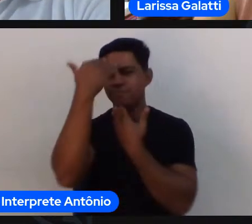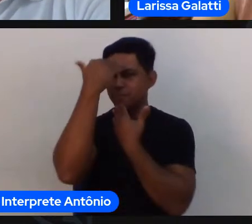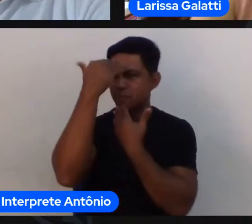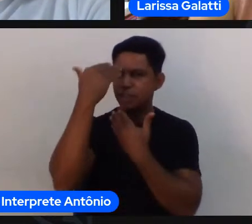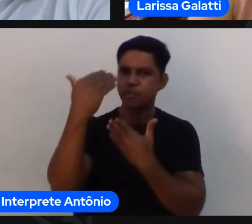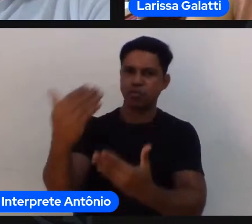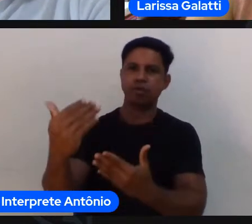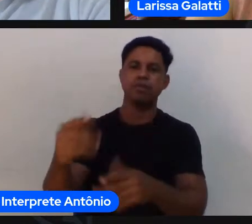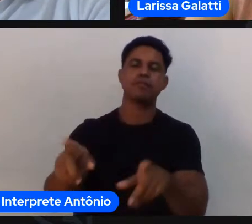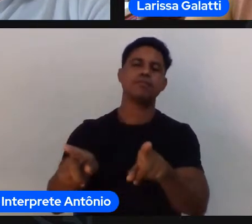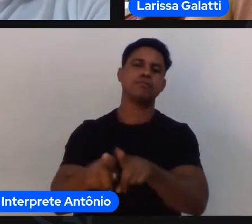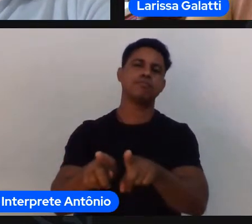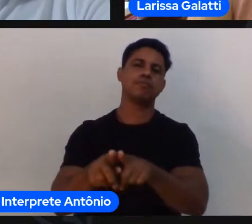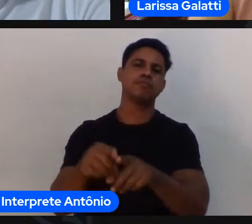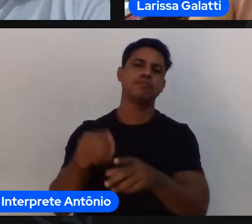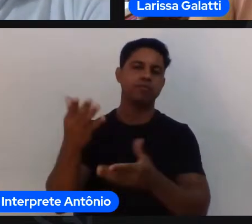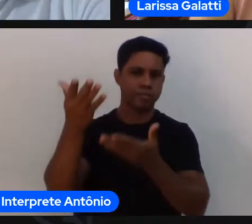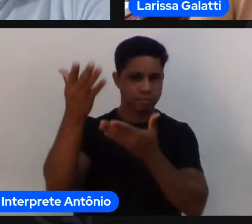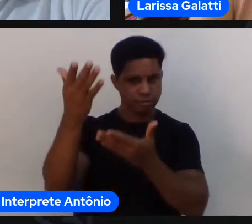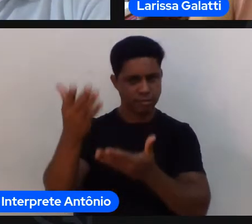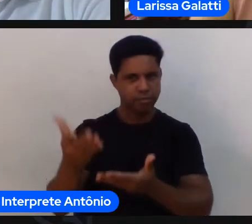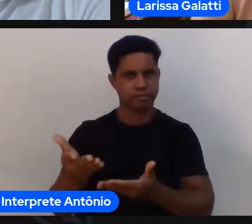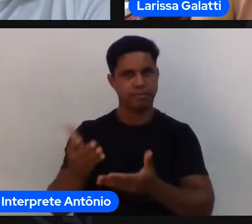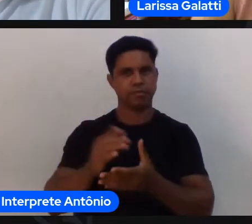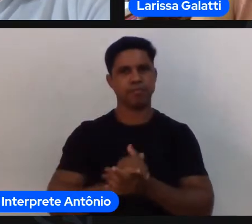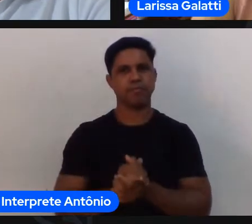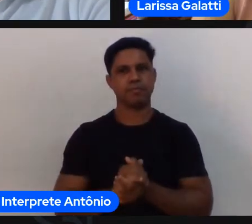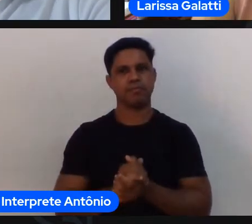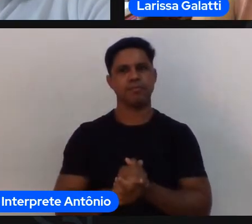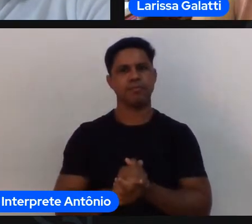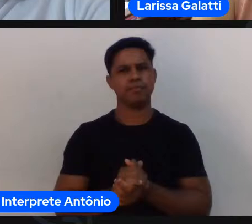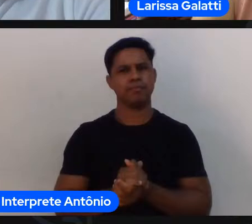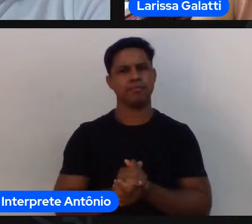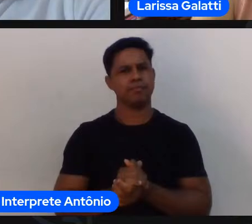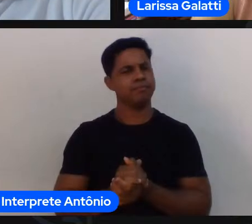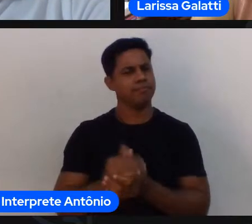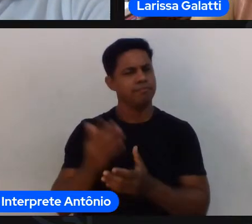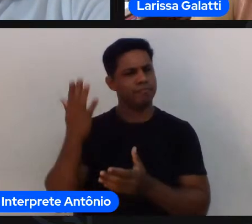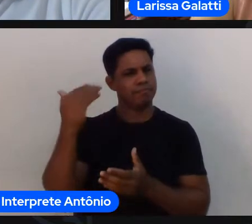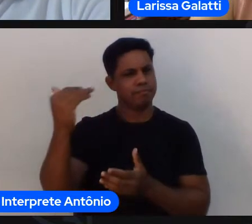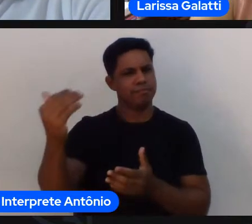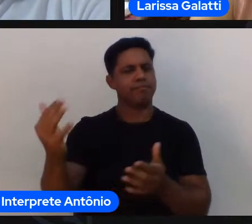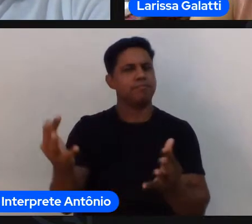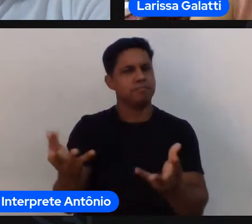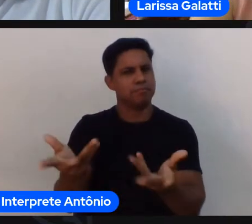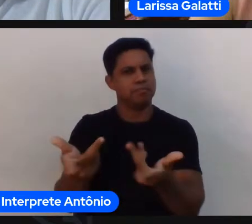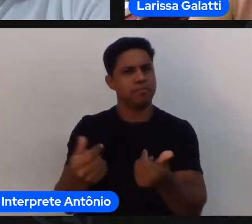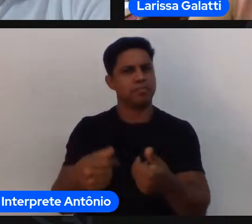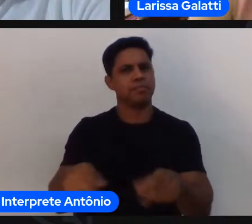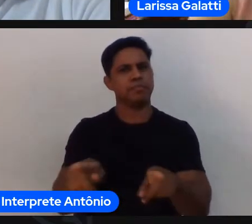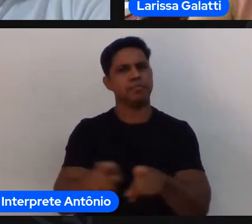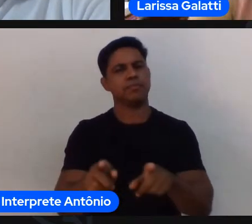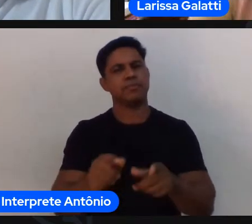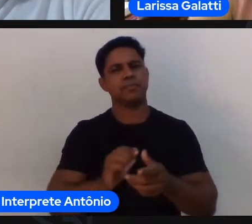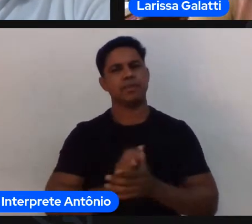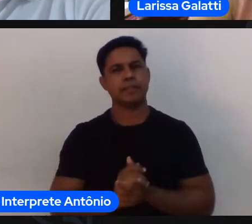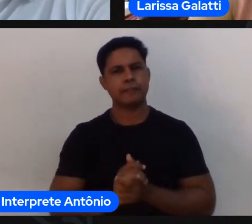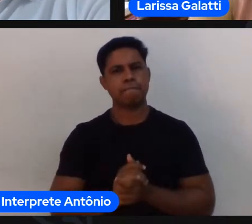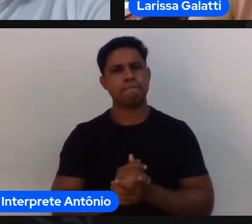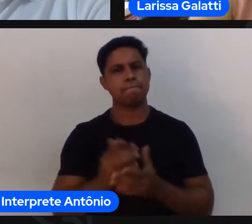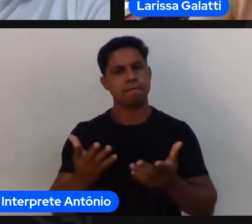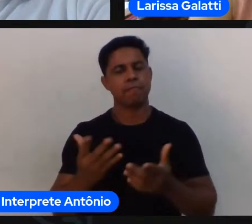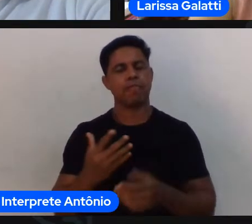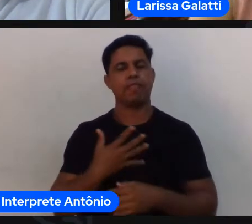né vindo de você da Unicamp né da recomendação do Ederson e assim nos surpreendeu e